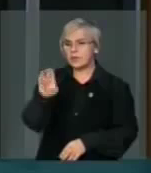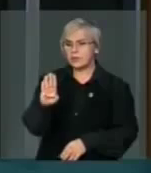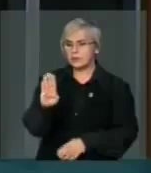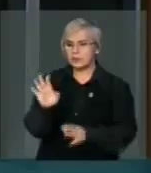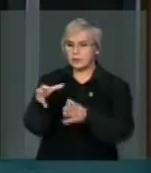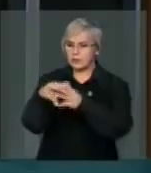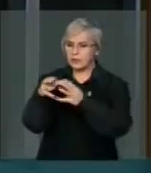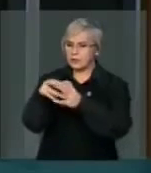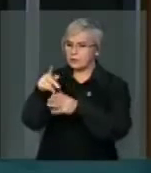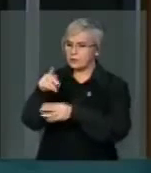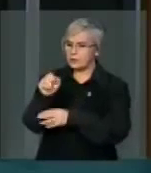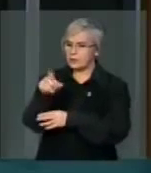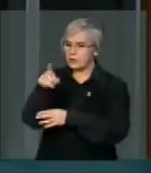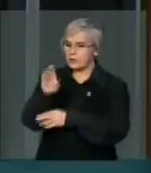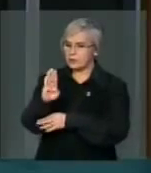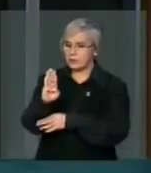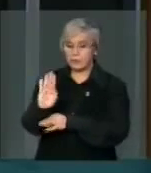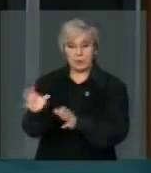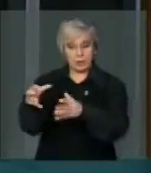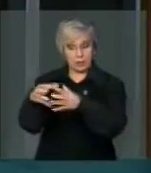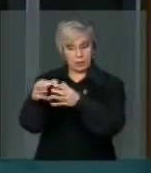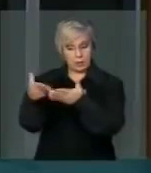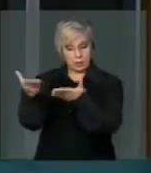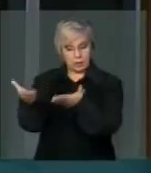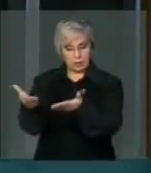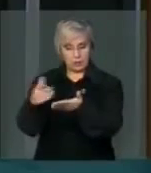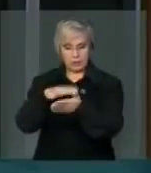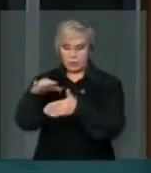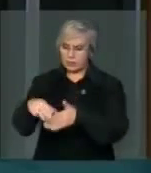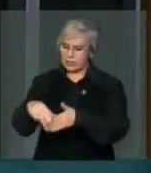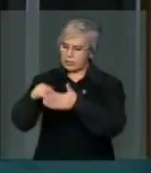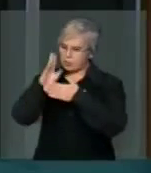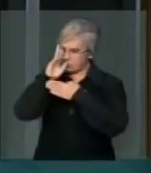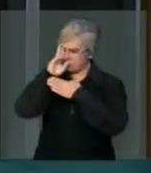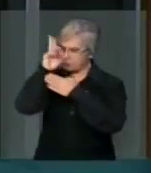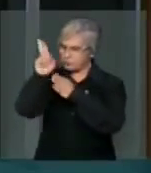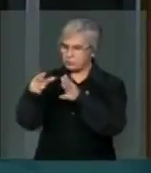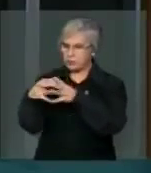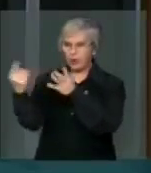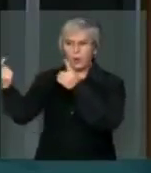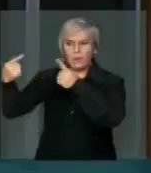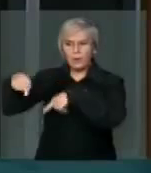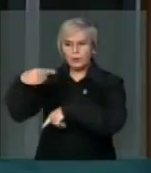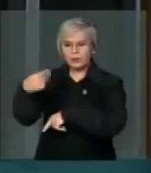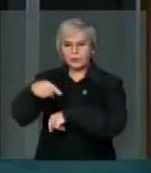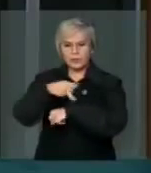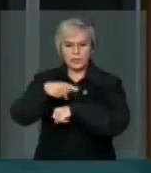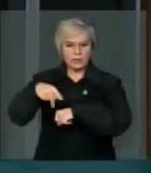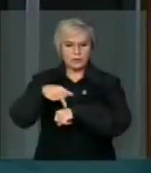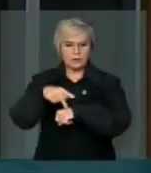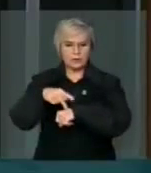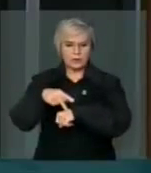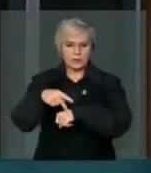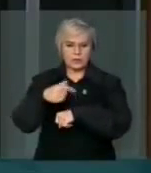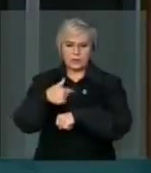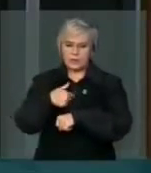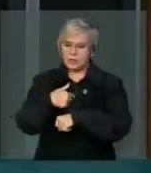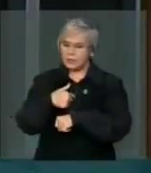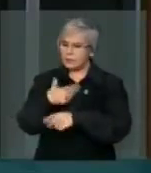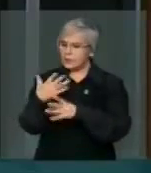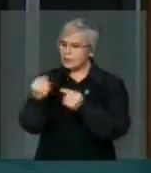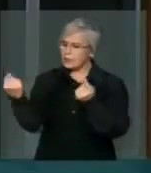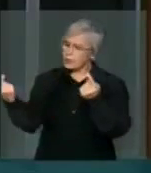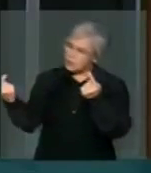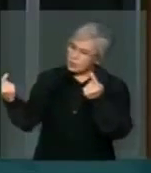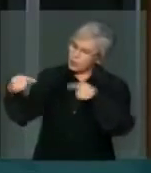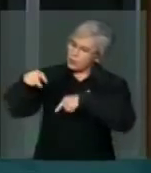PSDB. Porque é um partido que vem liderando o sistema de oposição no nosso país. Eu tenho imensas divergências com o PSDB,